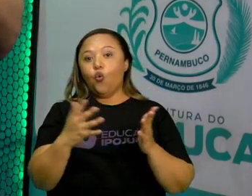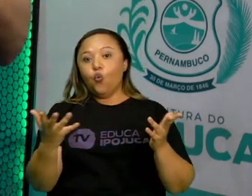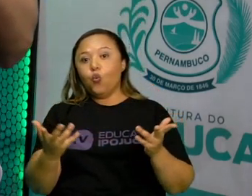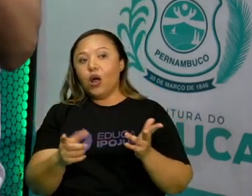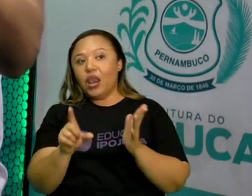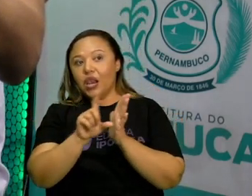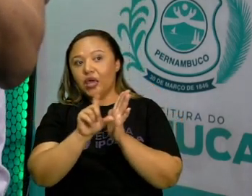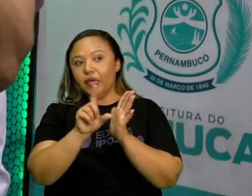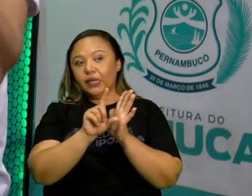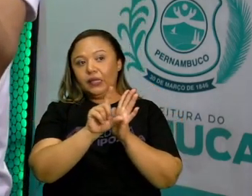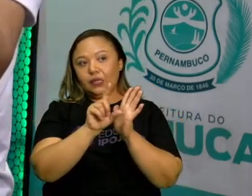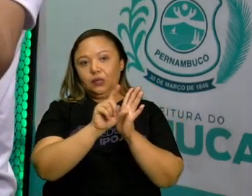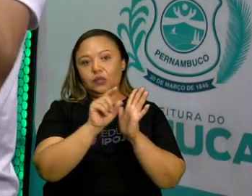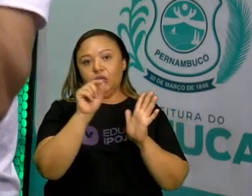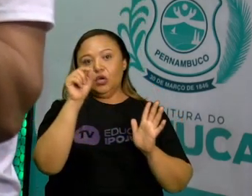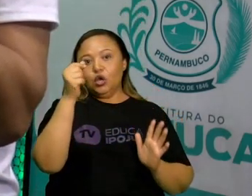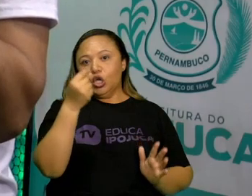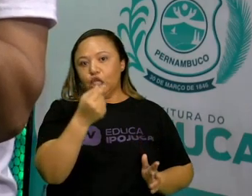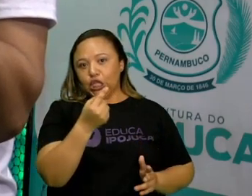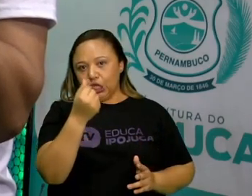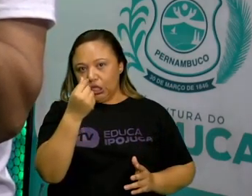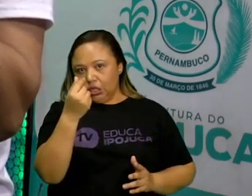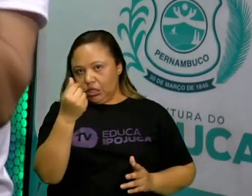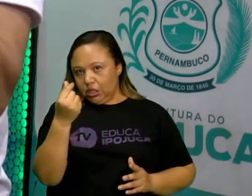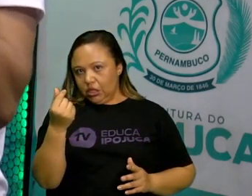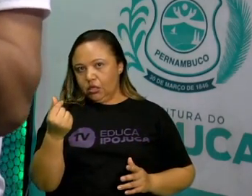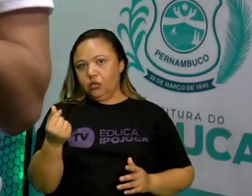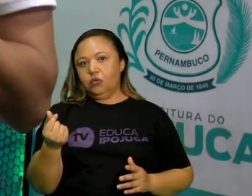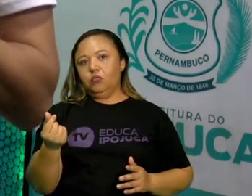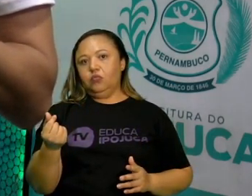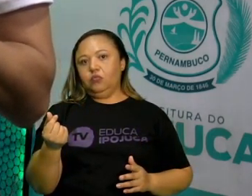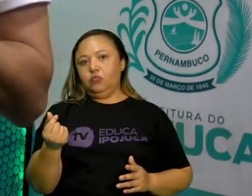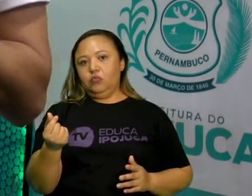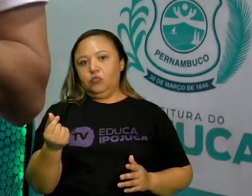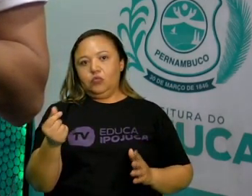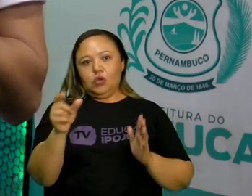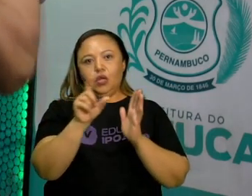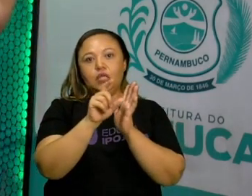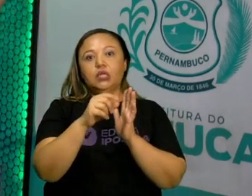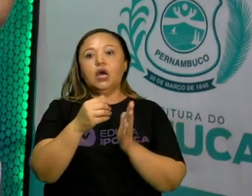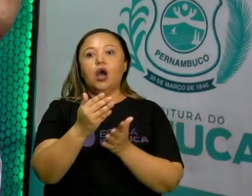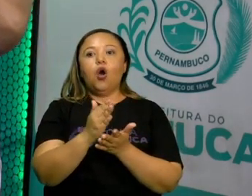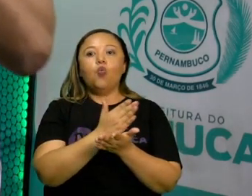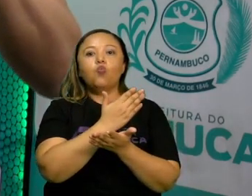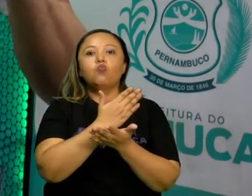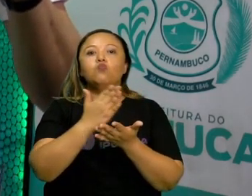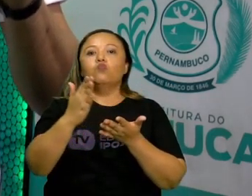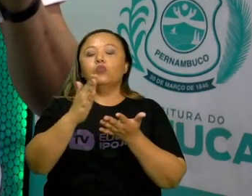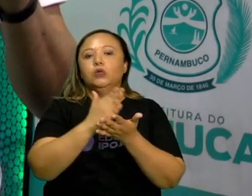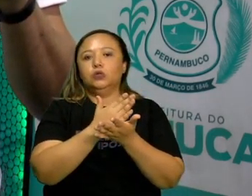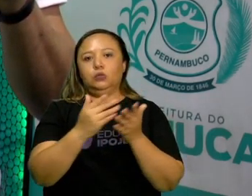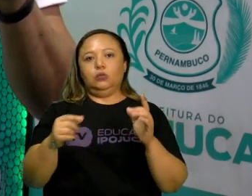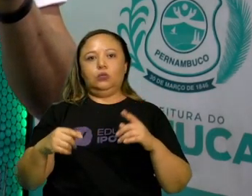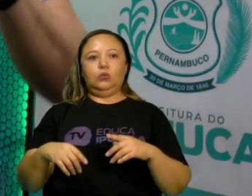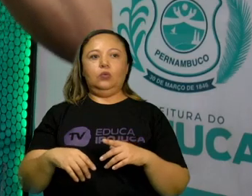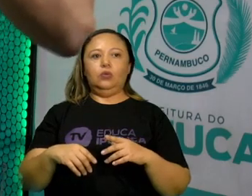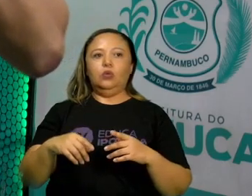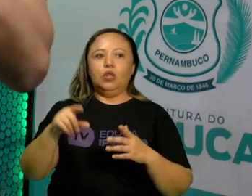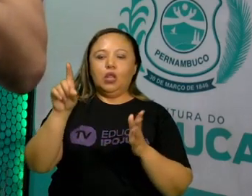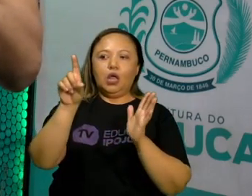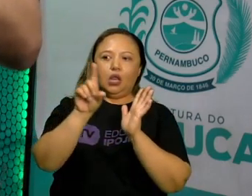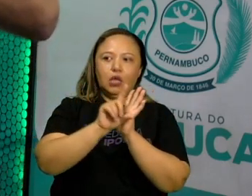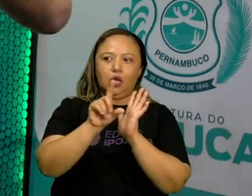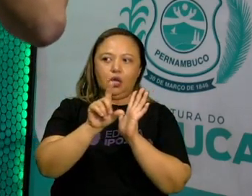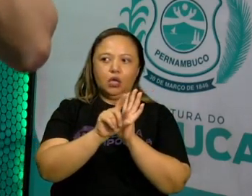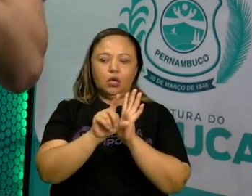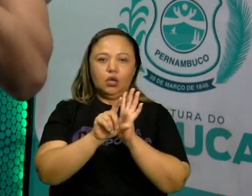Lei Rouanet, ela não dá um centavo para se realizar um projeto artístico, ok? Ela não dá um centavo. O que